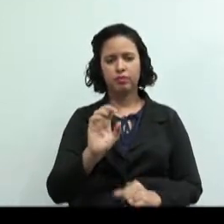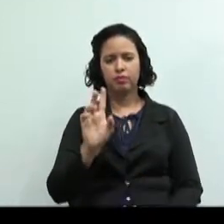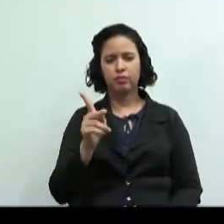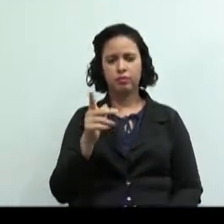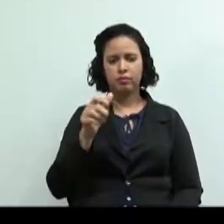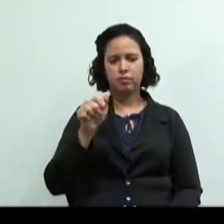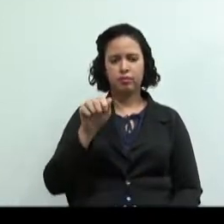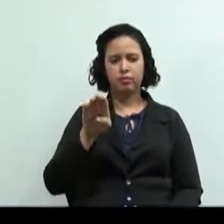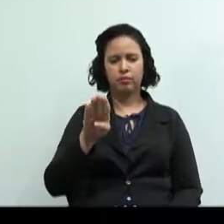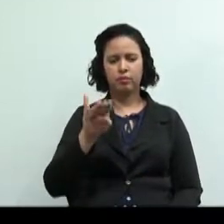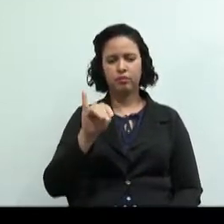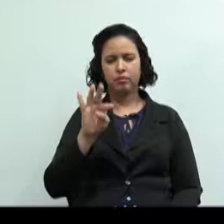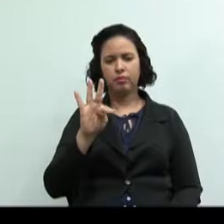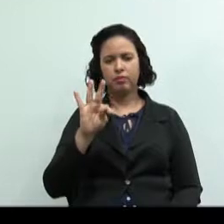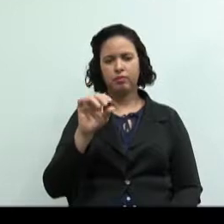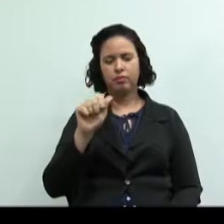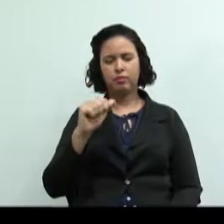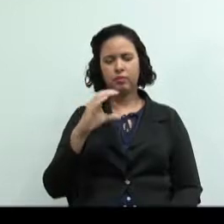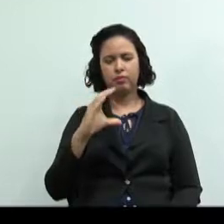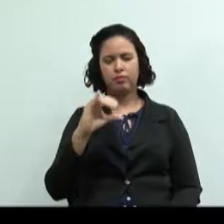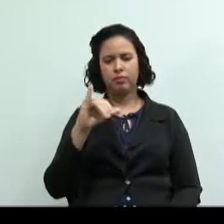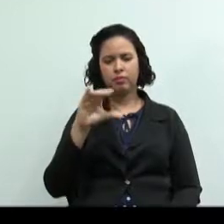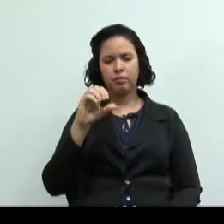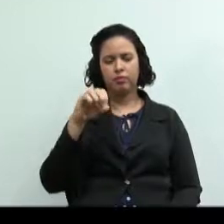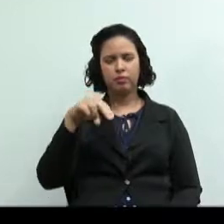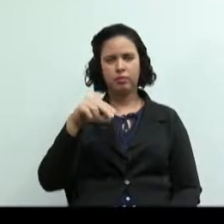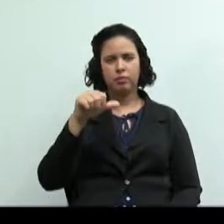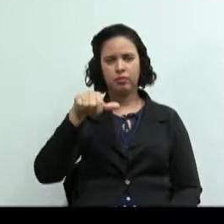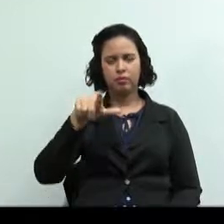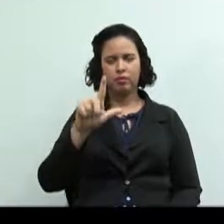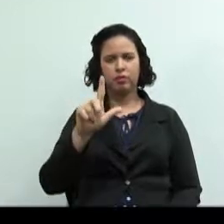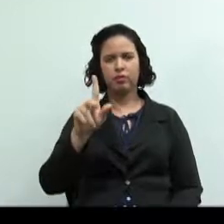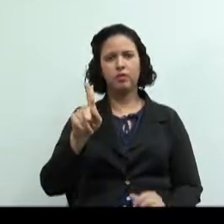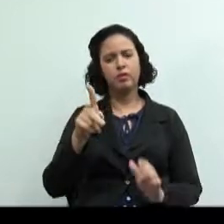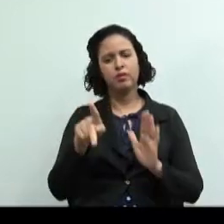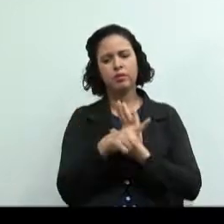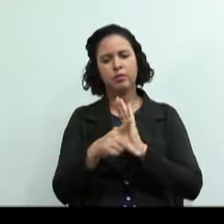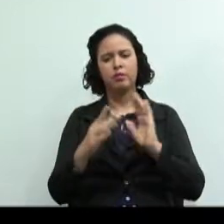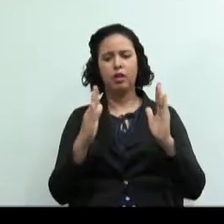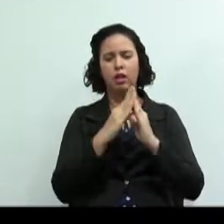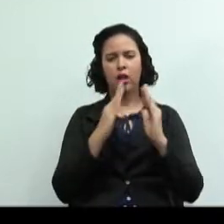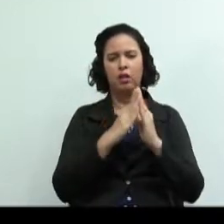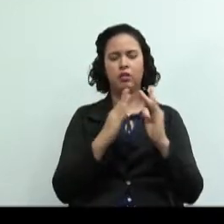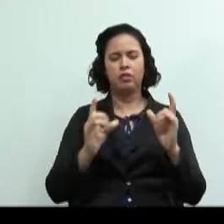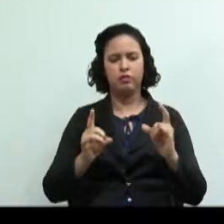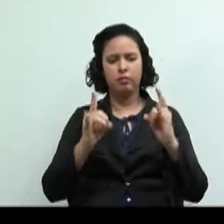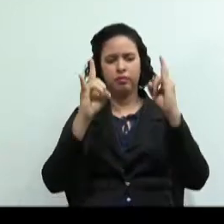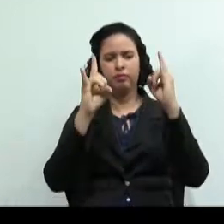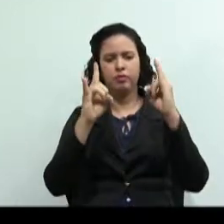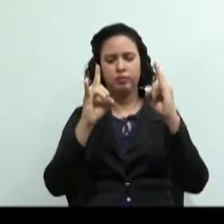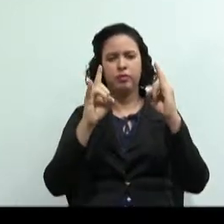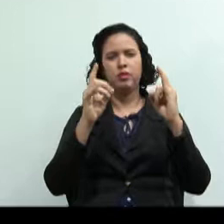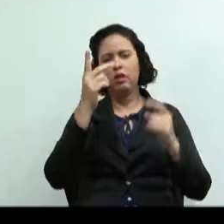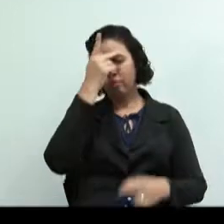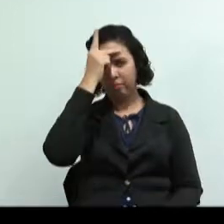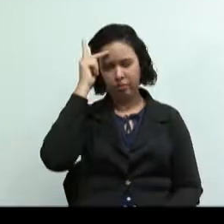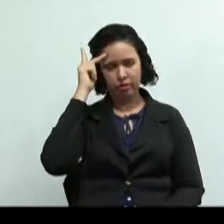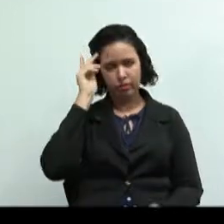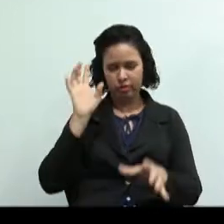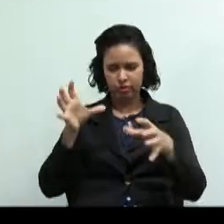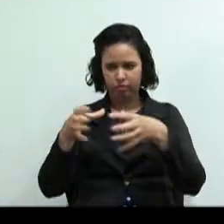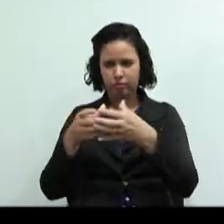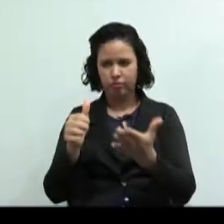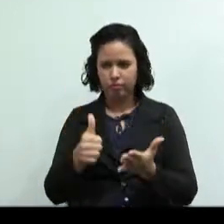hoje, reúne cooperados para construção, manutenção e administração de conjuntos